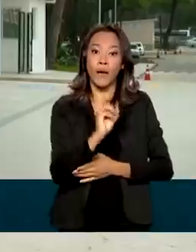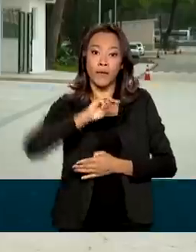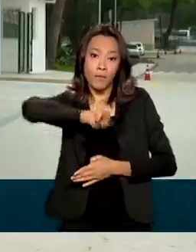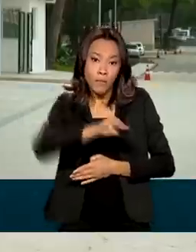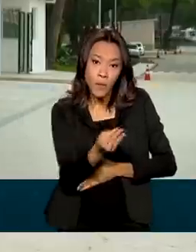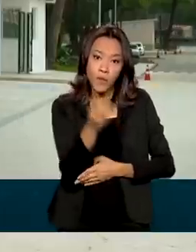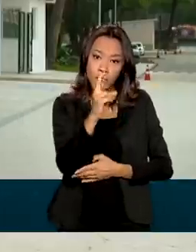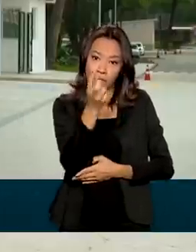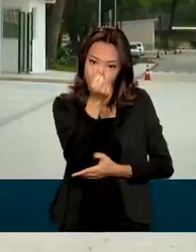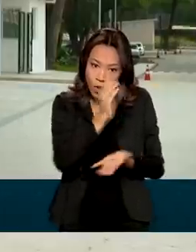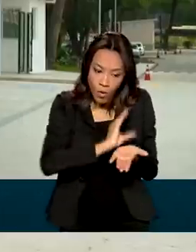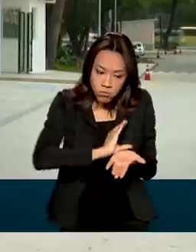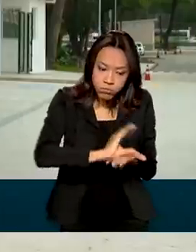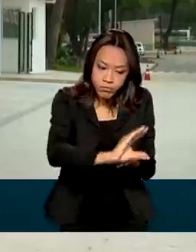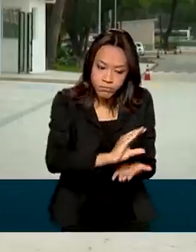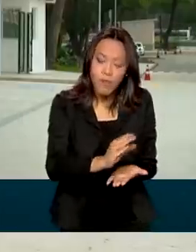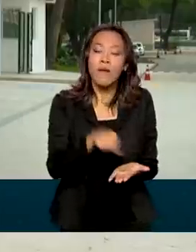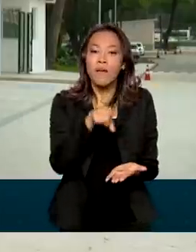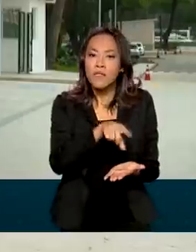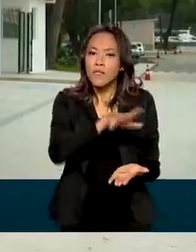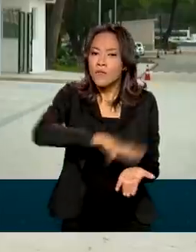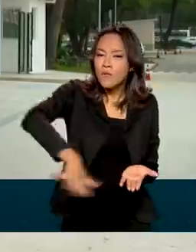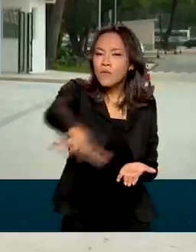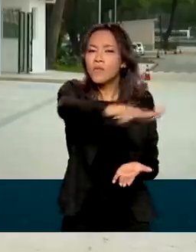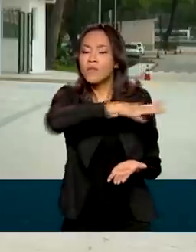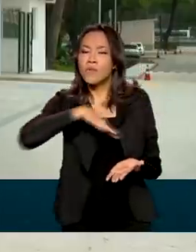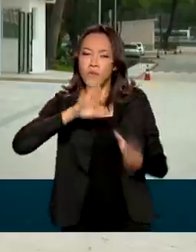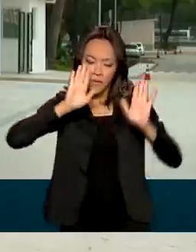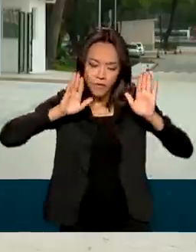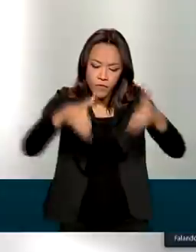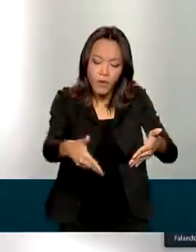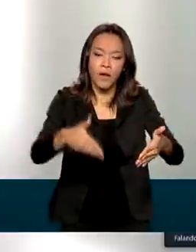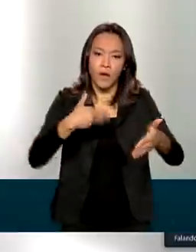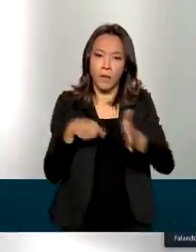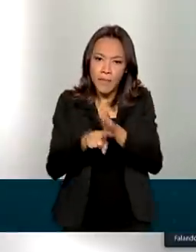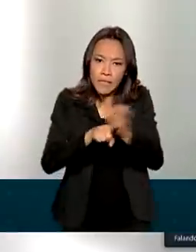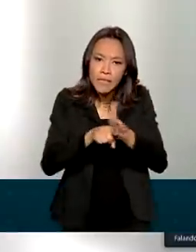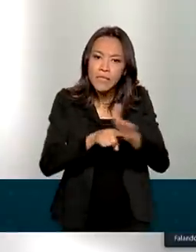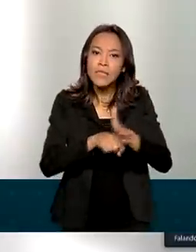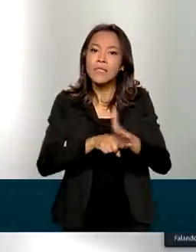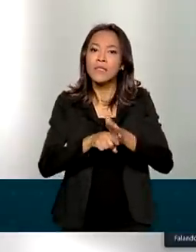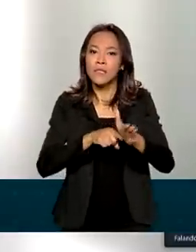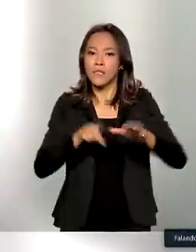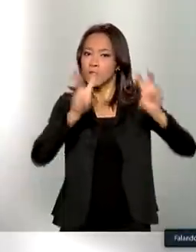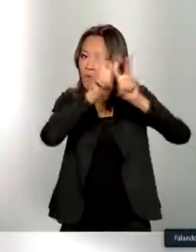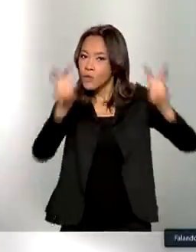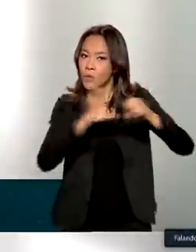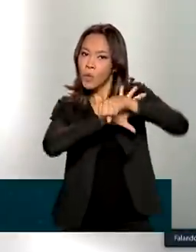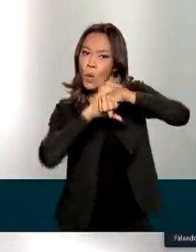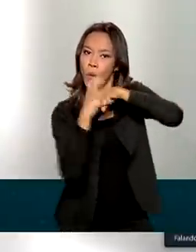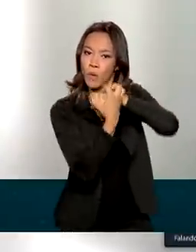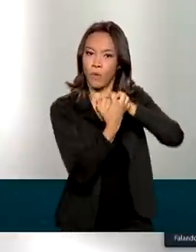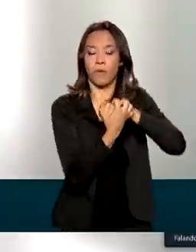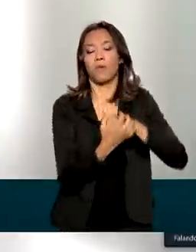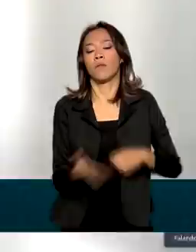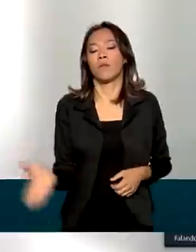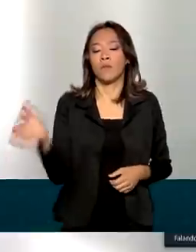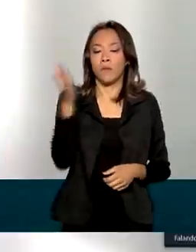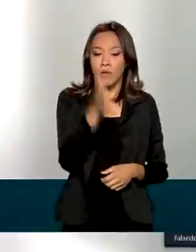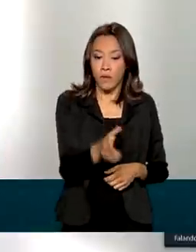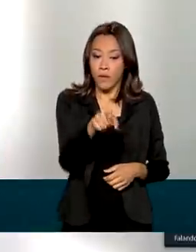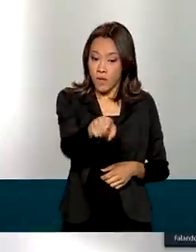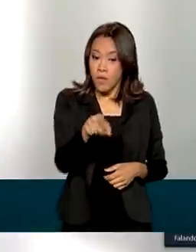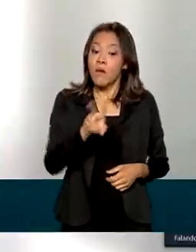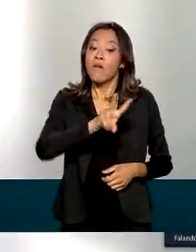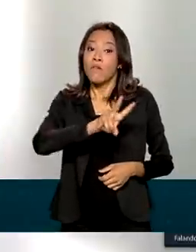reais, o local vai ser dedicado ao estudo do coronavírus. Ele é um grande repositório de material biológico. Ele vai alocar